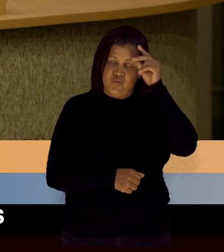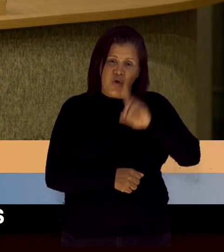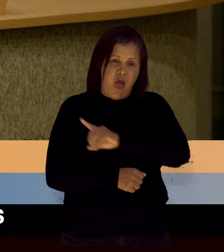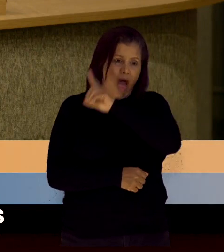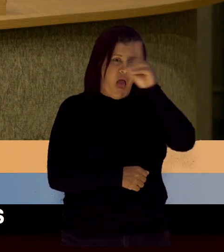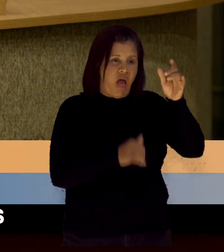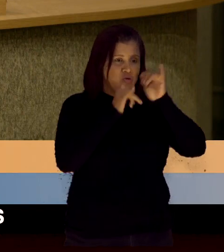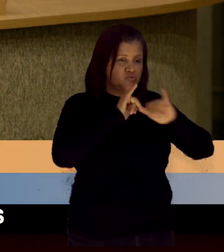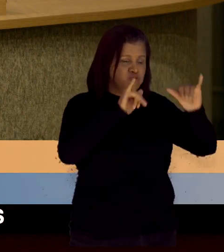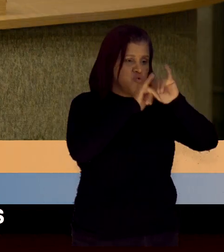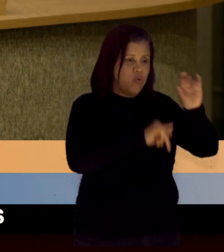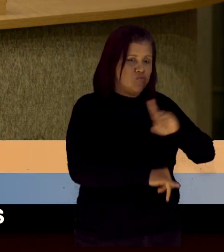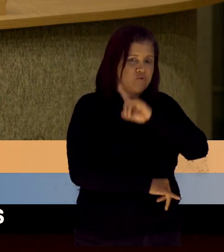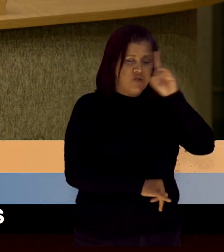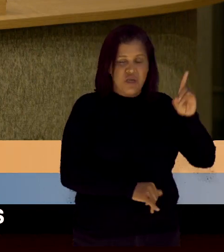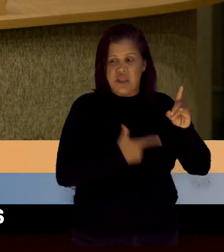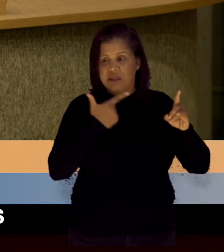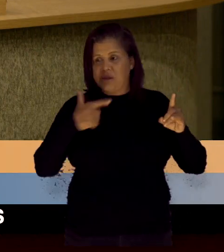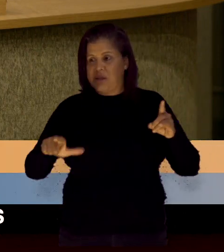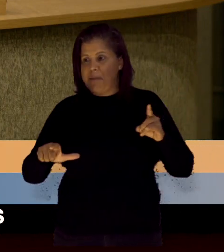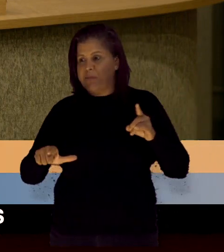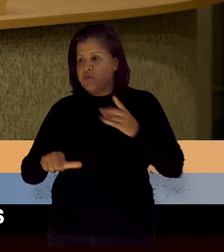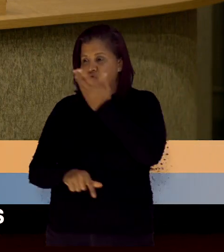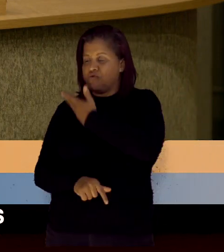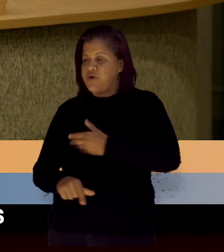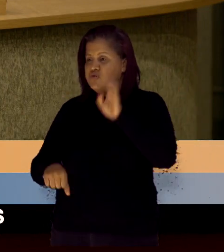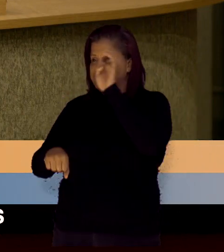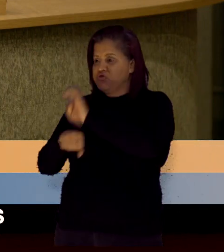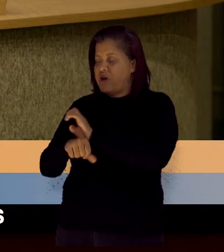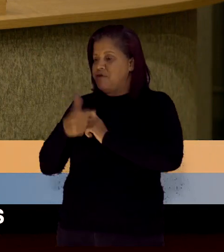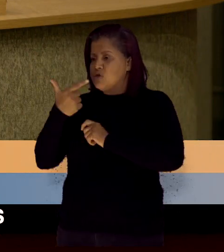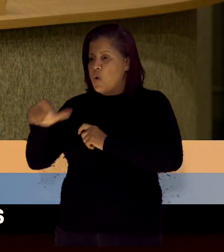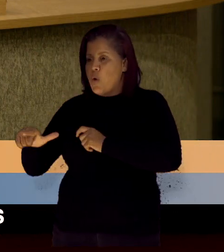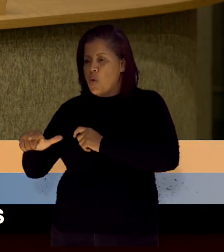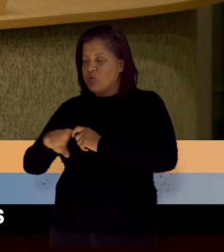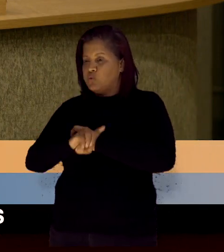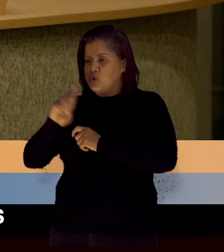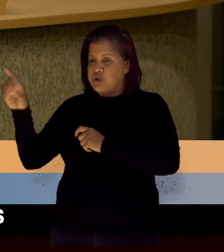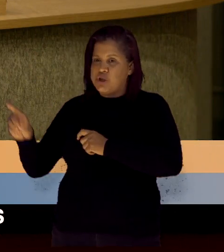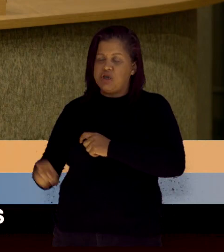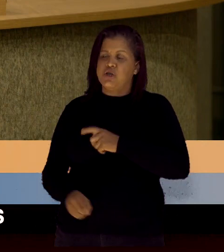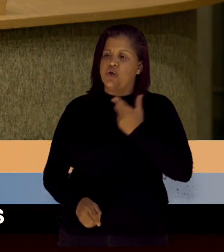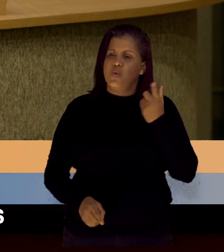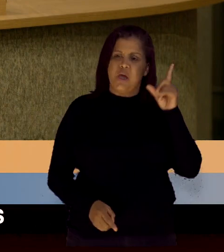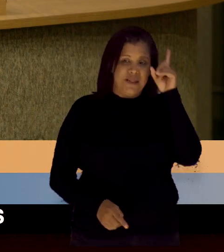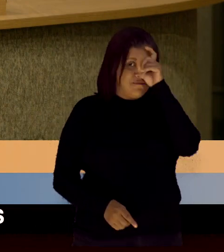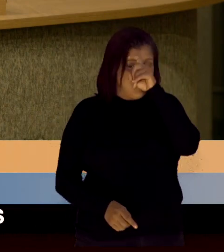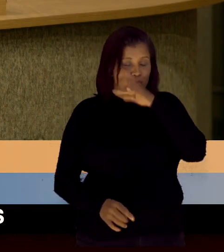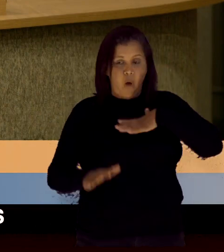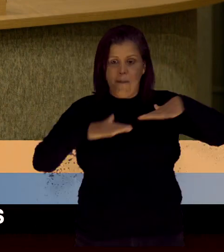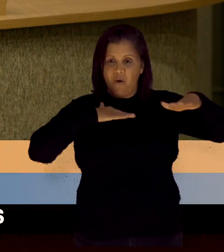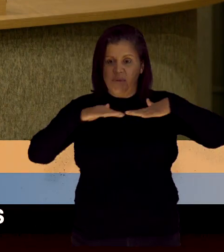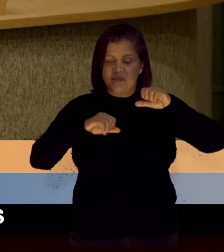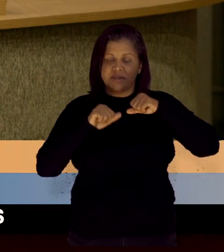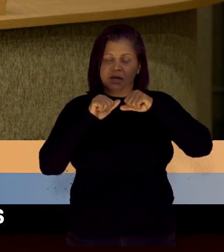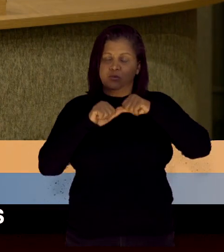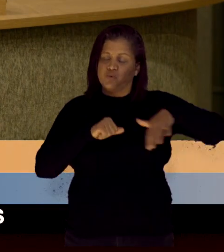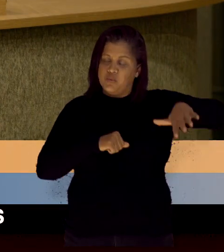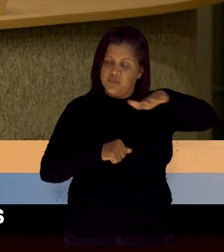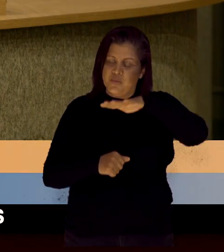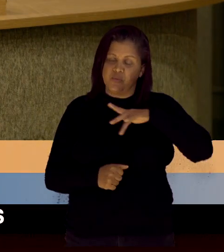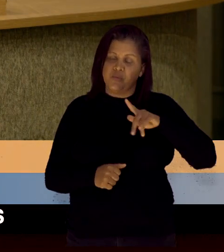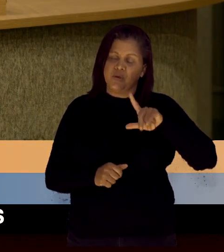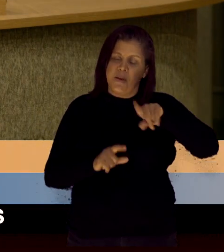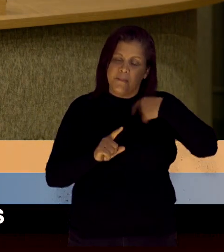o governo do estado anunciou outra data, o que dificultou muito a mobilização do público. Depois a